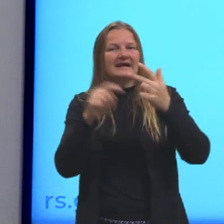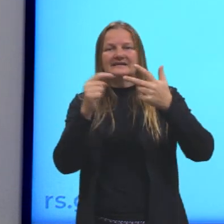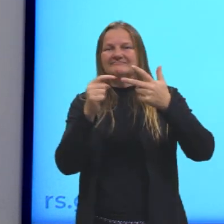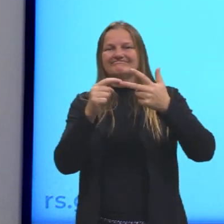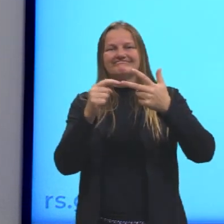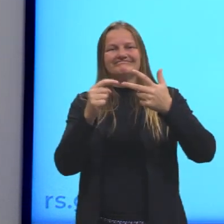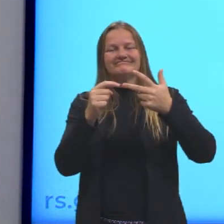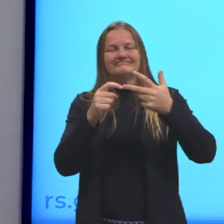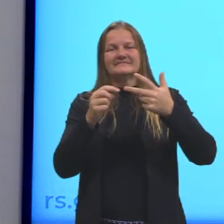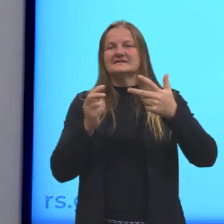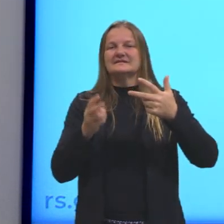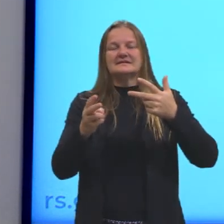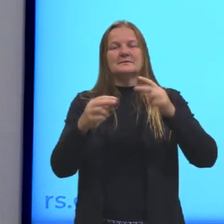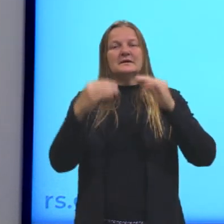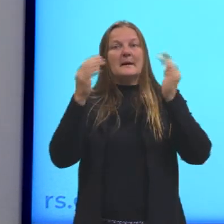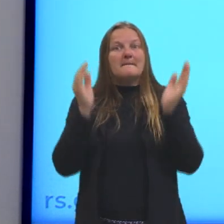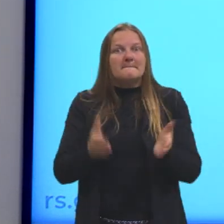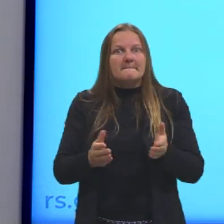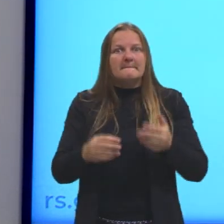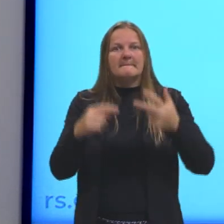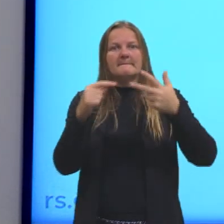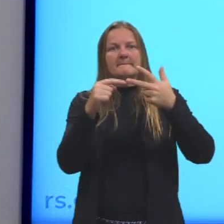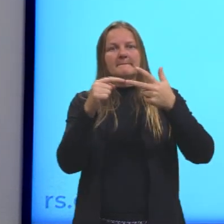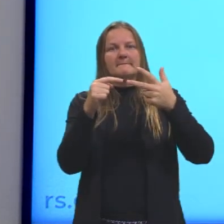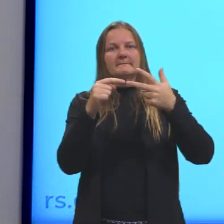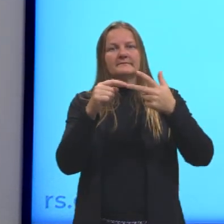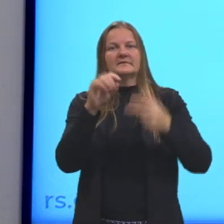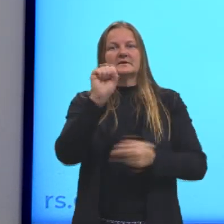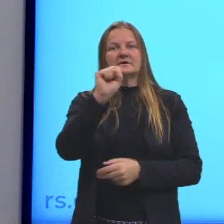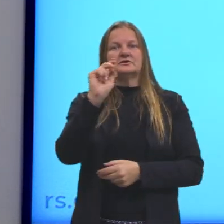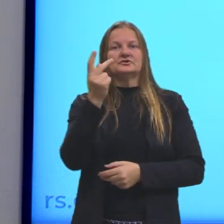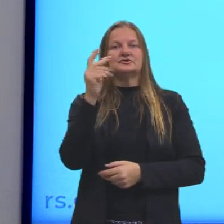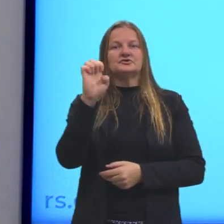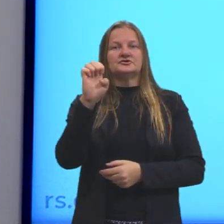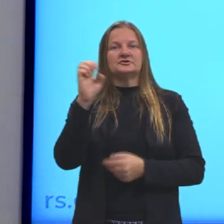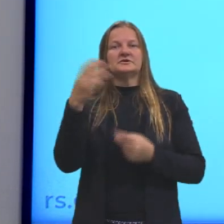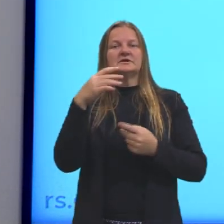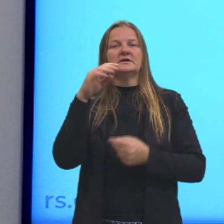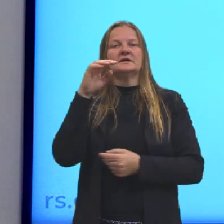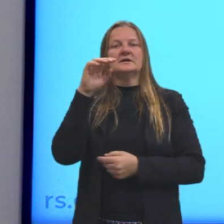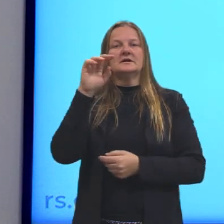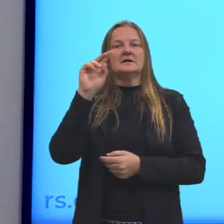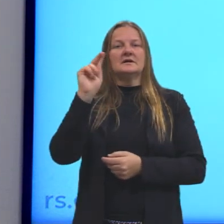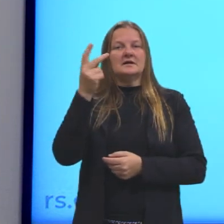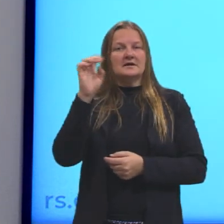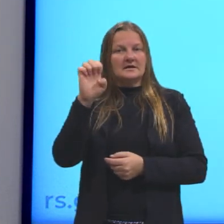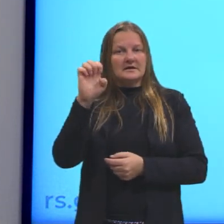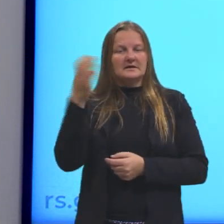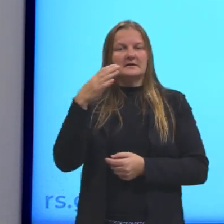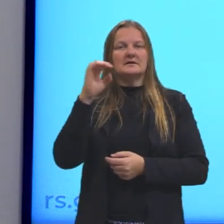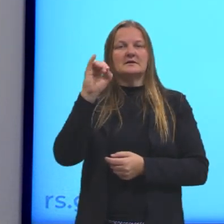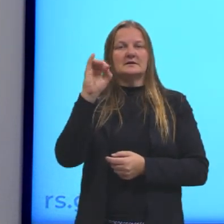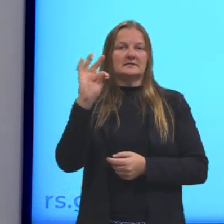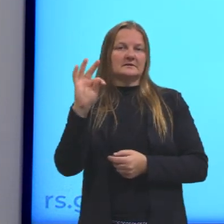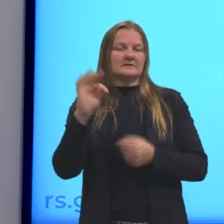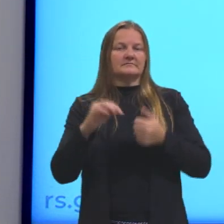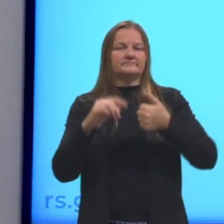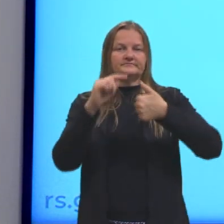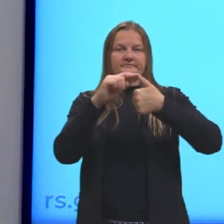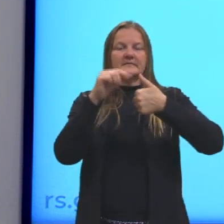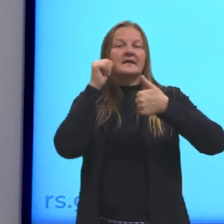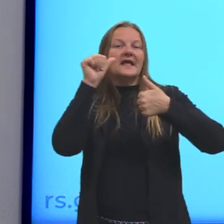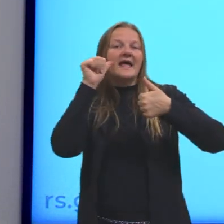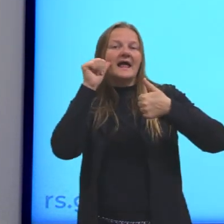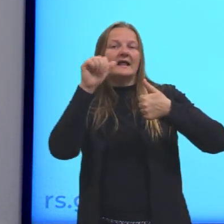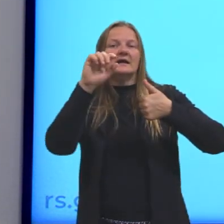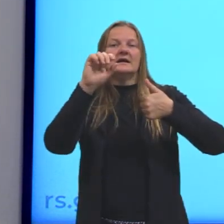regras dentro do presente apenas para o she, para he e para o it. O ela, o ele e